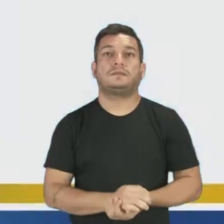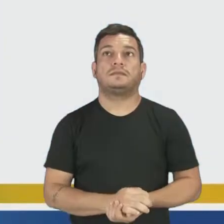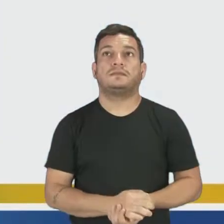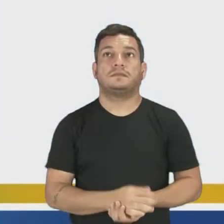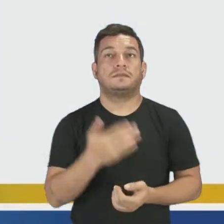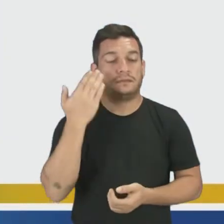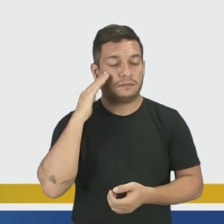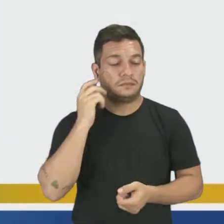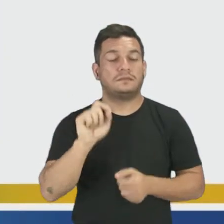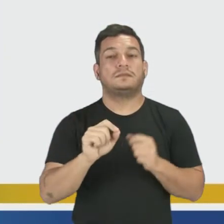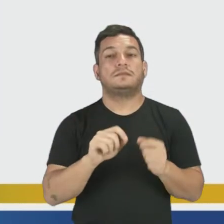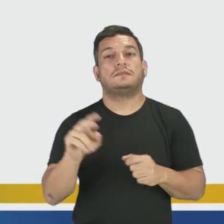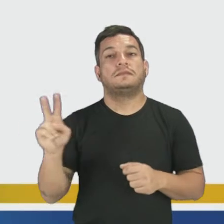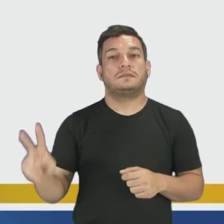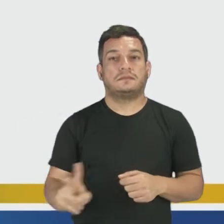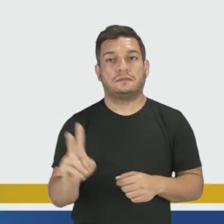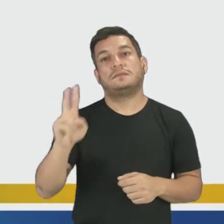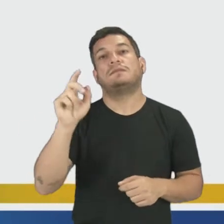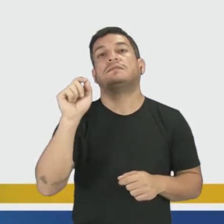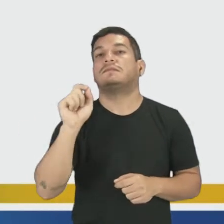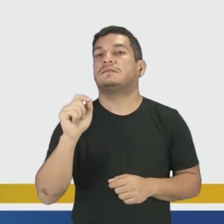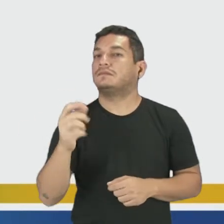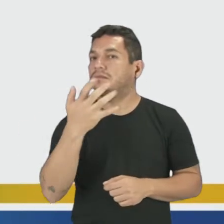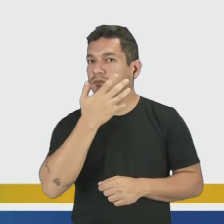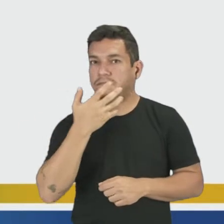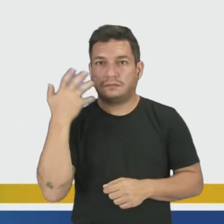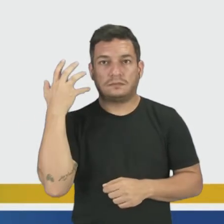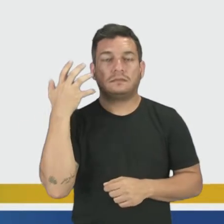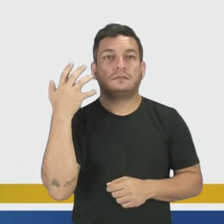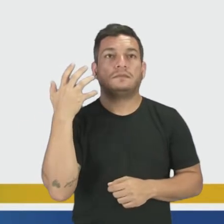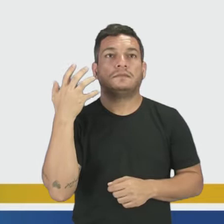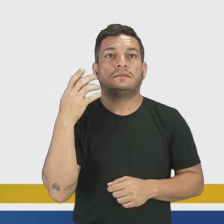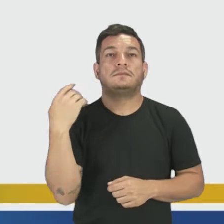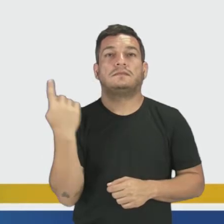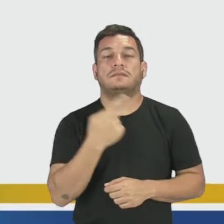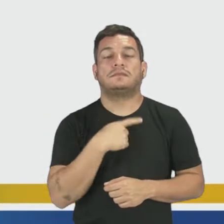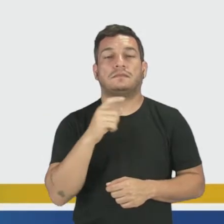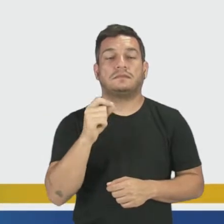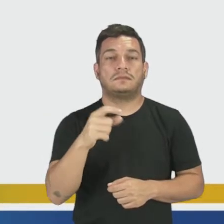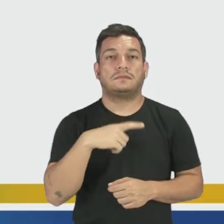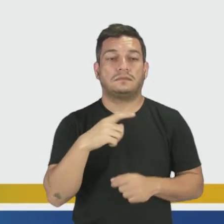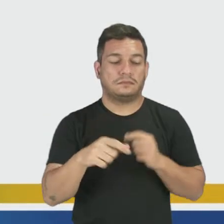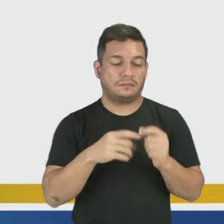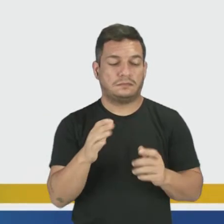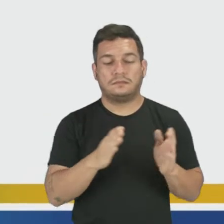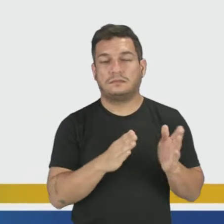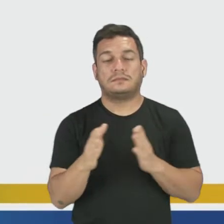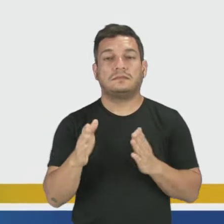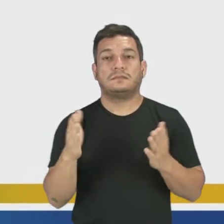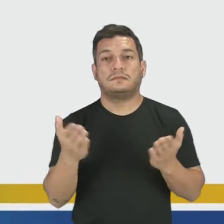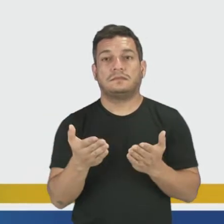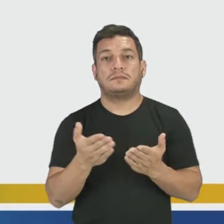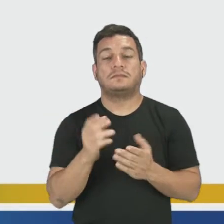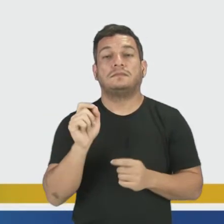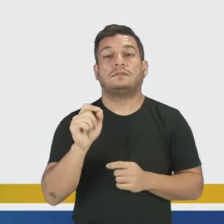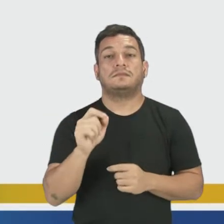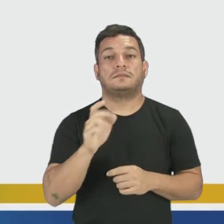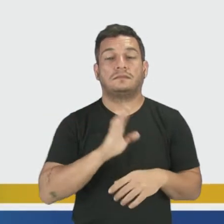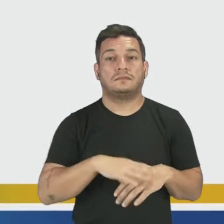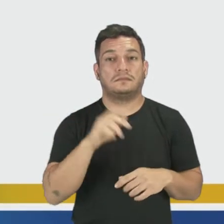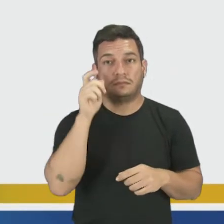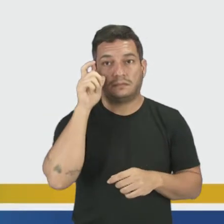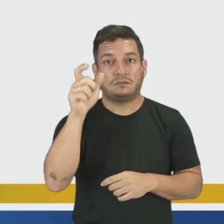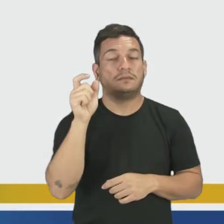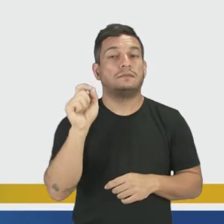Entendido o que são valores, o que são virtudes, a gente vai partir agora para o caminho que mais nos